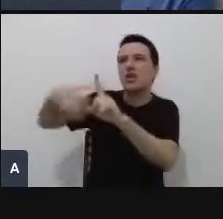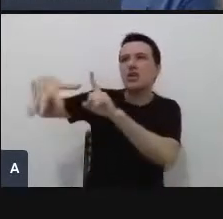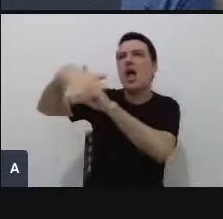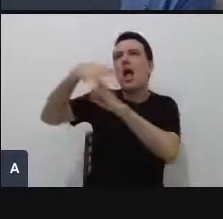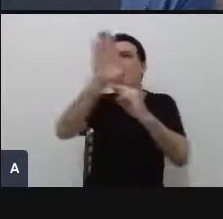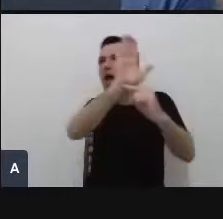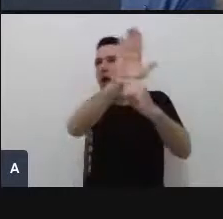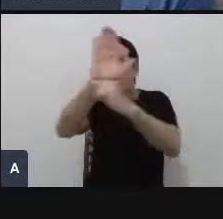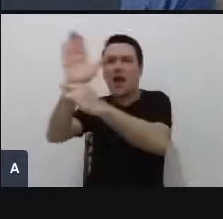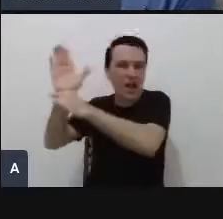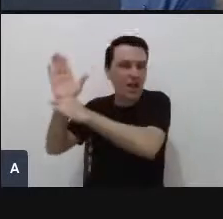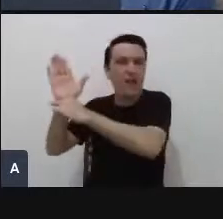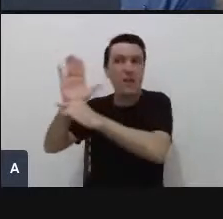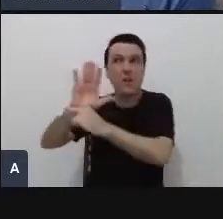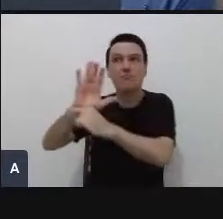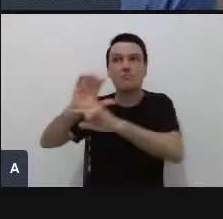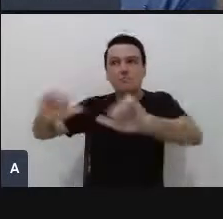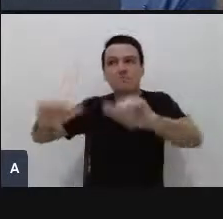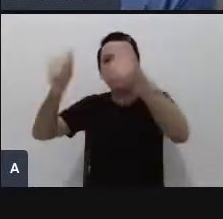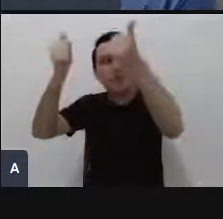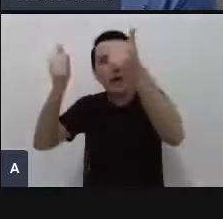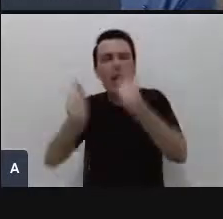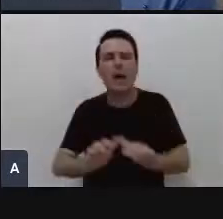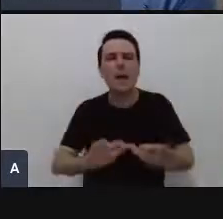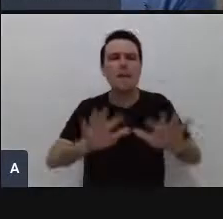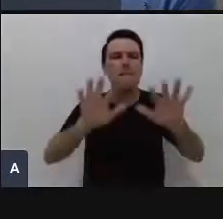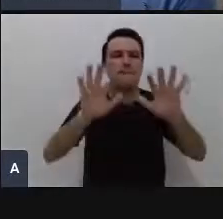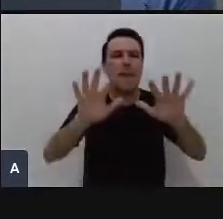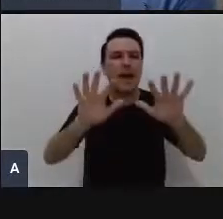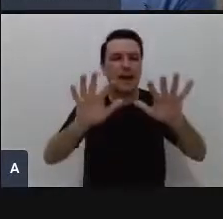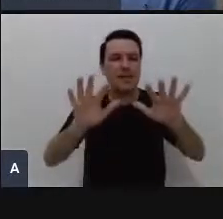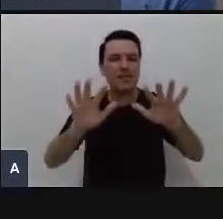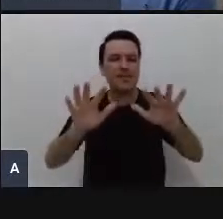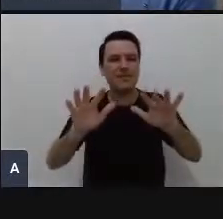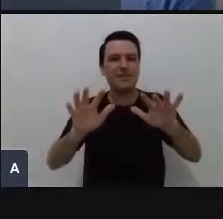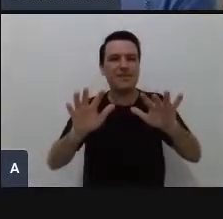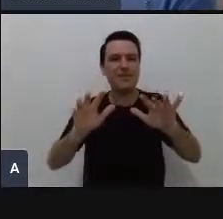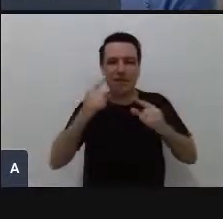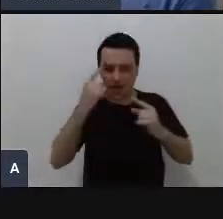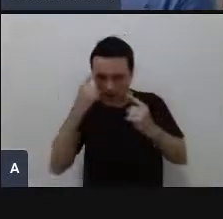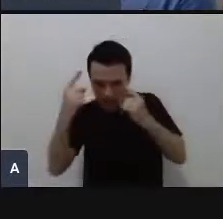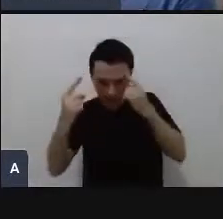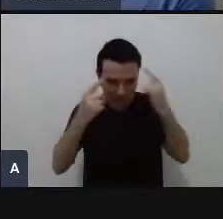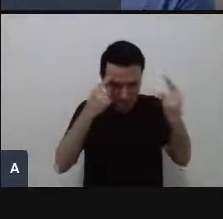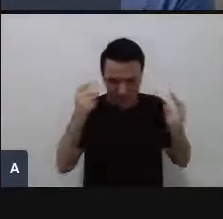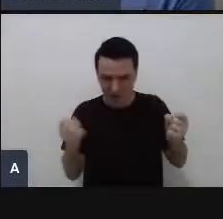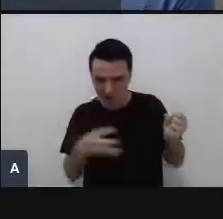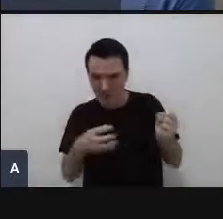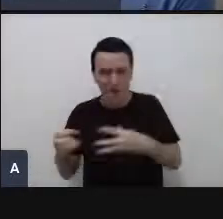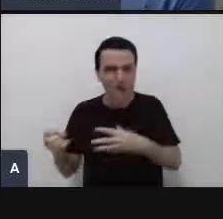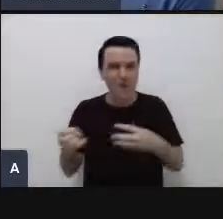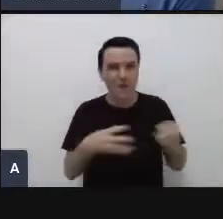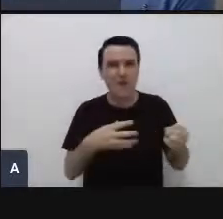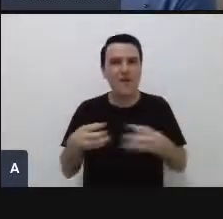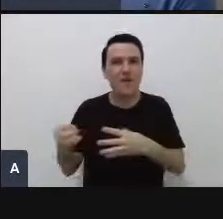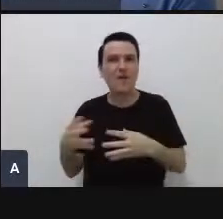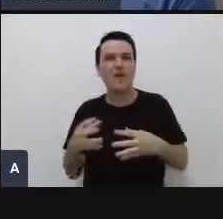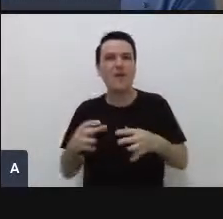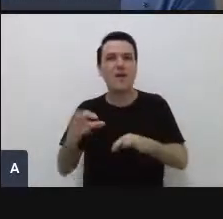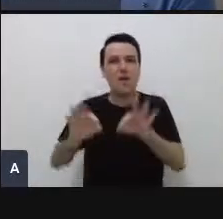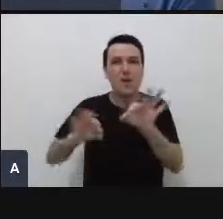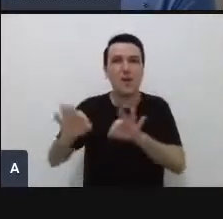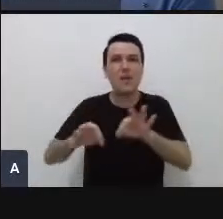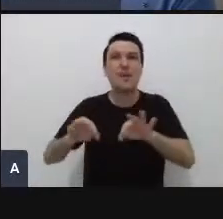para melhorar o mundo, mas isso tudo, as iniciativas, as organizações inovadoras dependem de